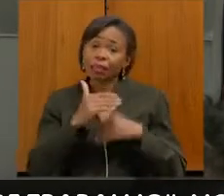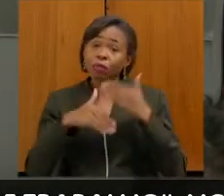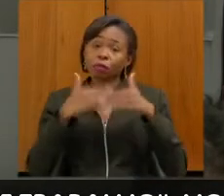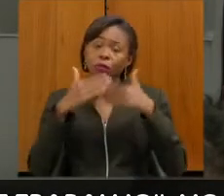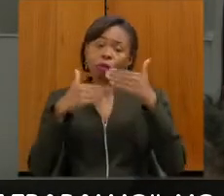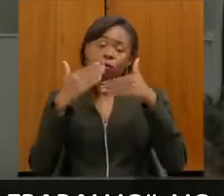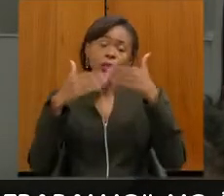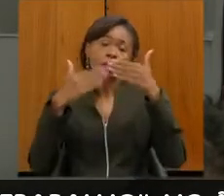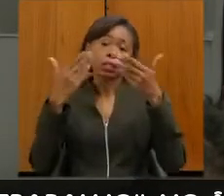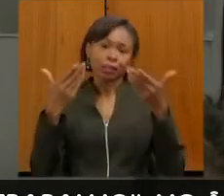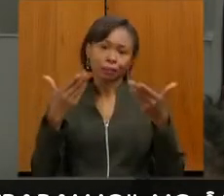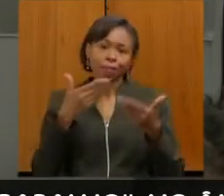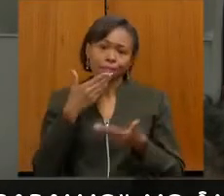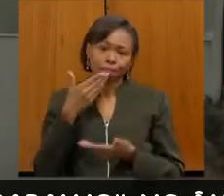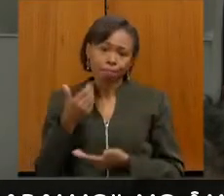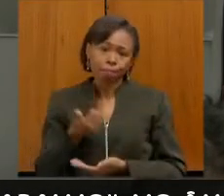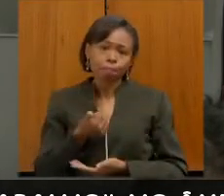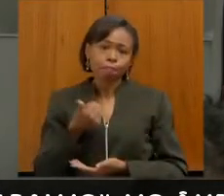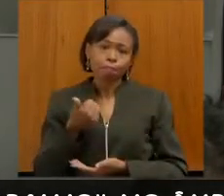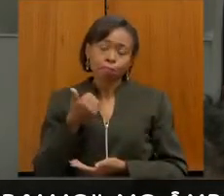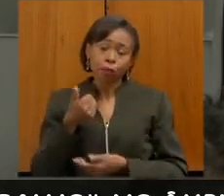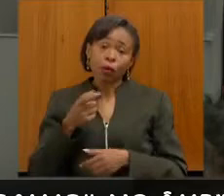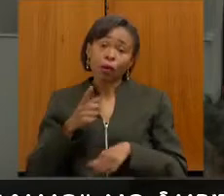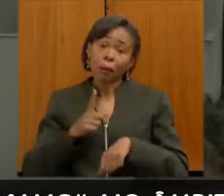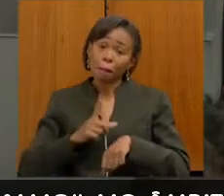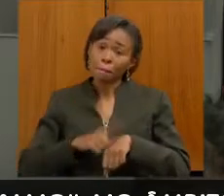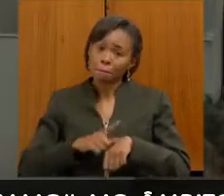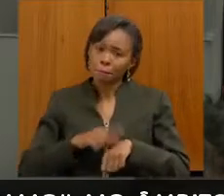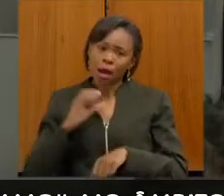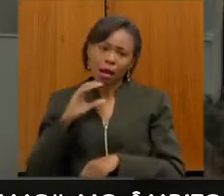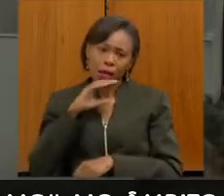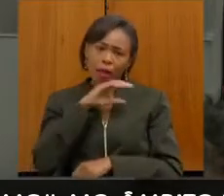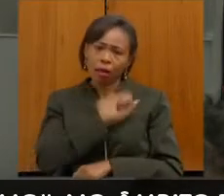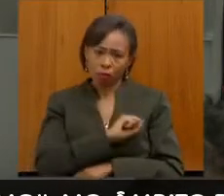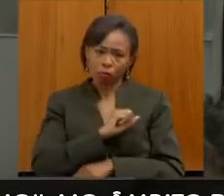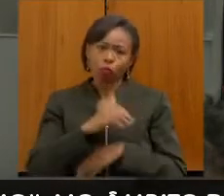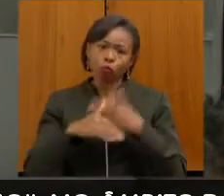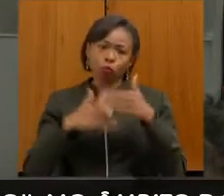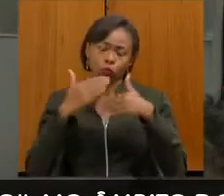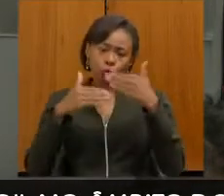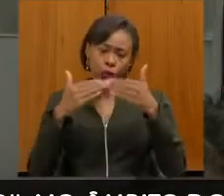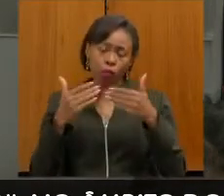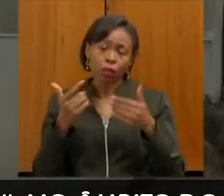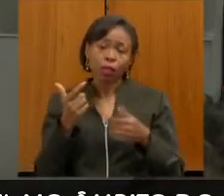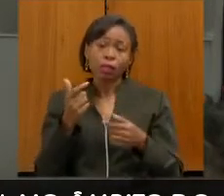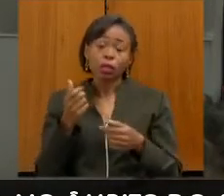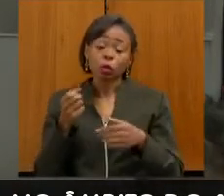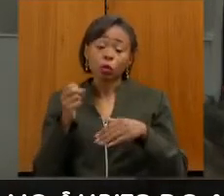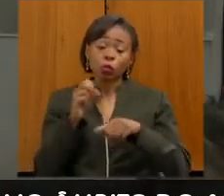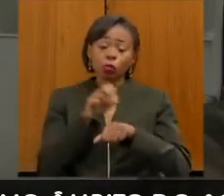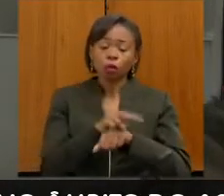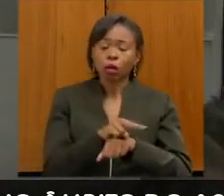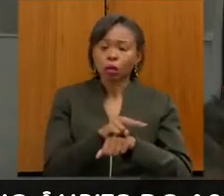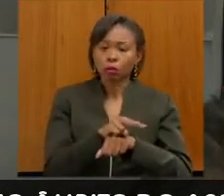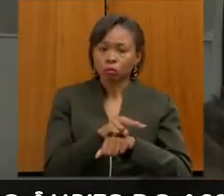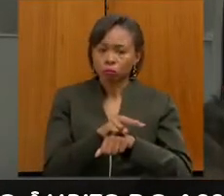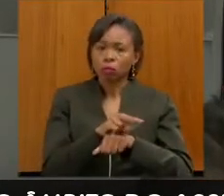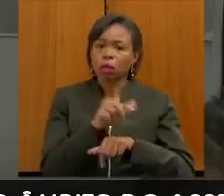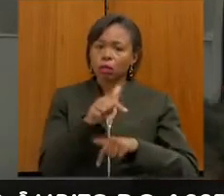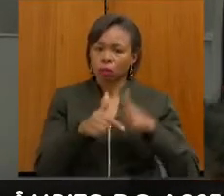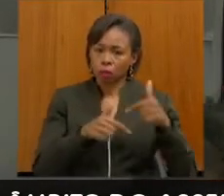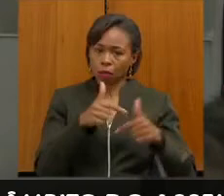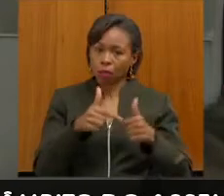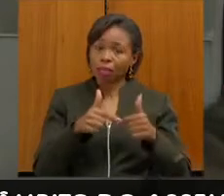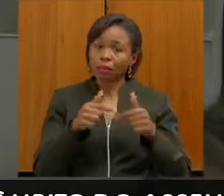forma mais rápida e conseguir inserir as pessoas de uma maneira mais